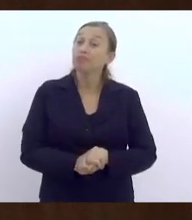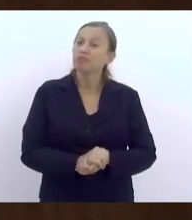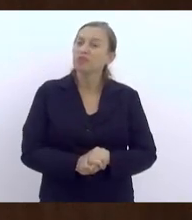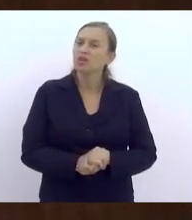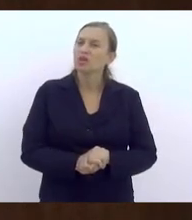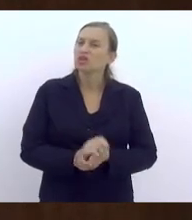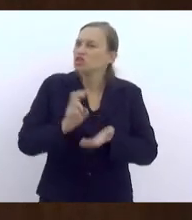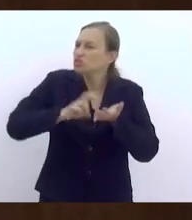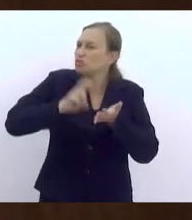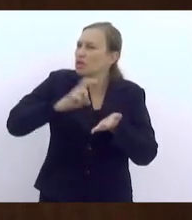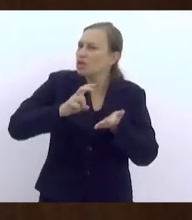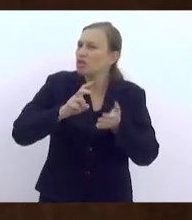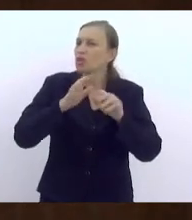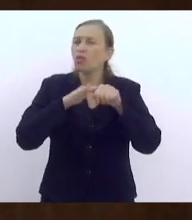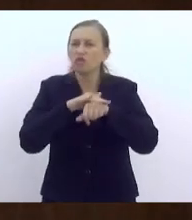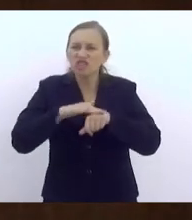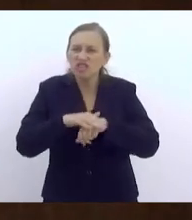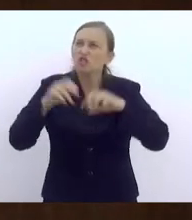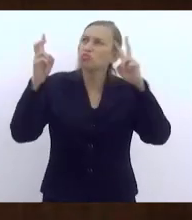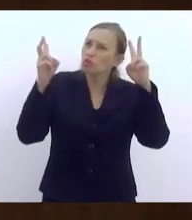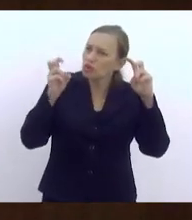desde manhã a gente está falando sobre isso,